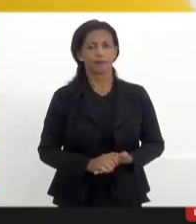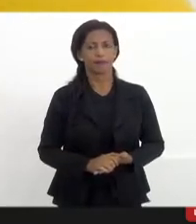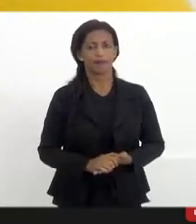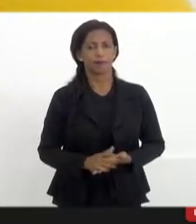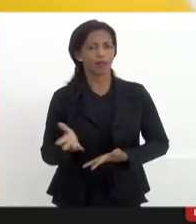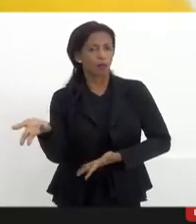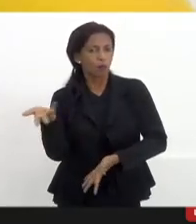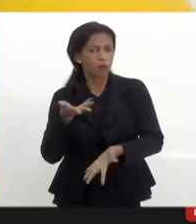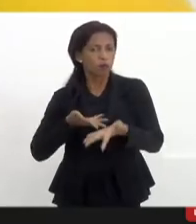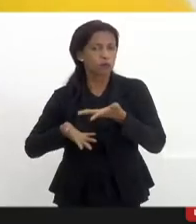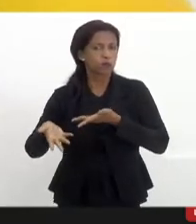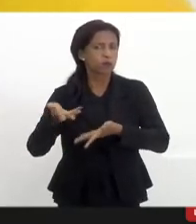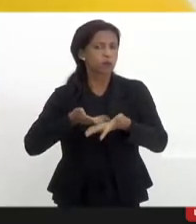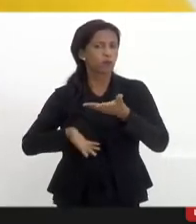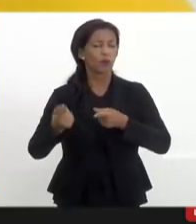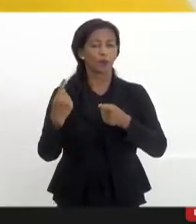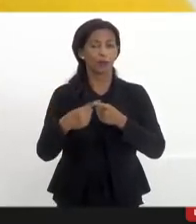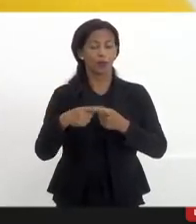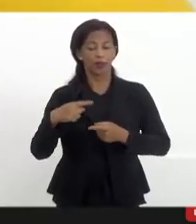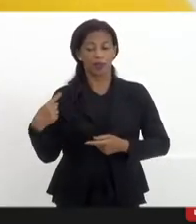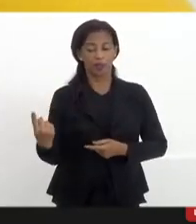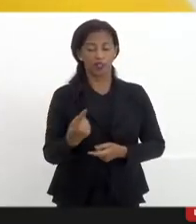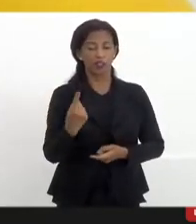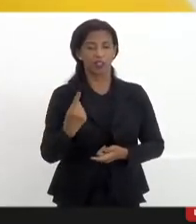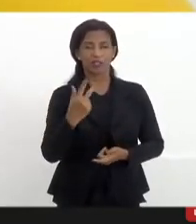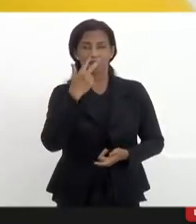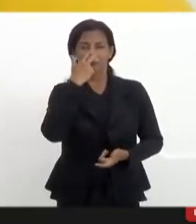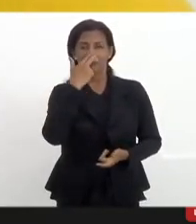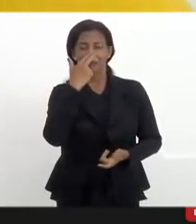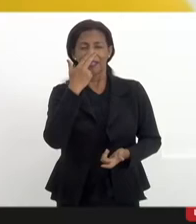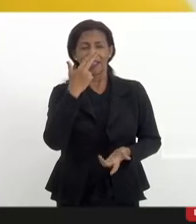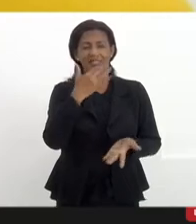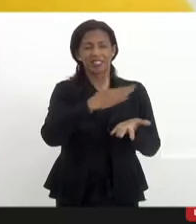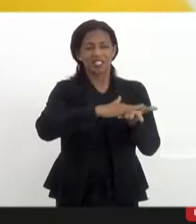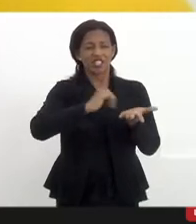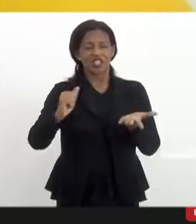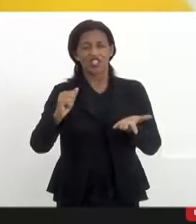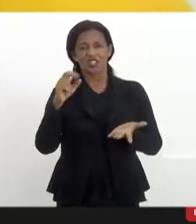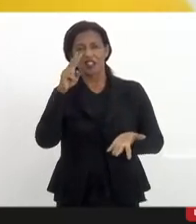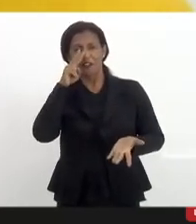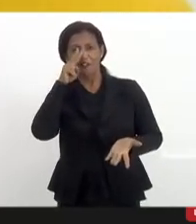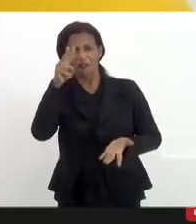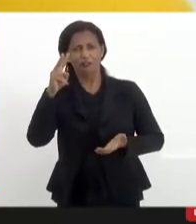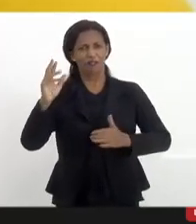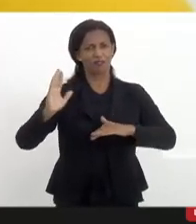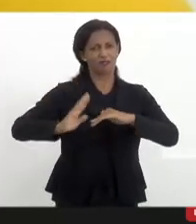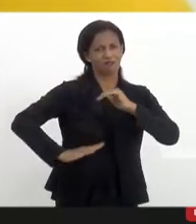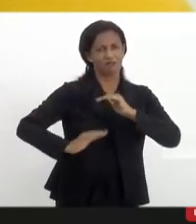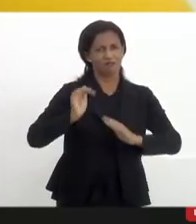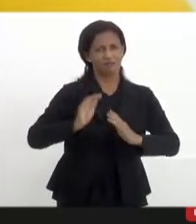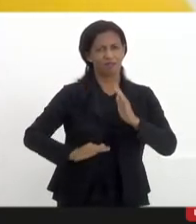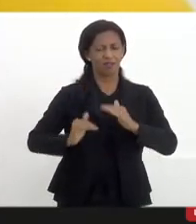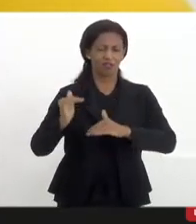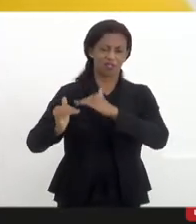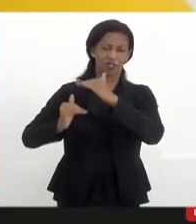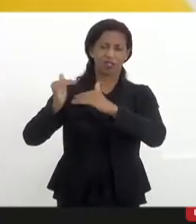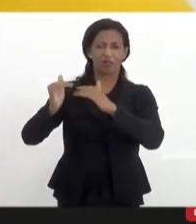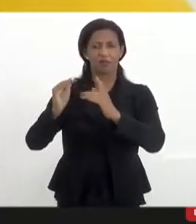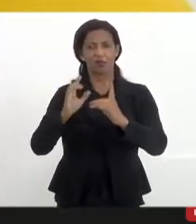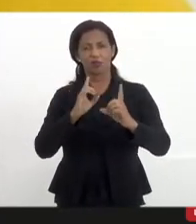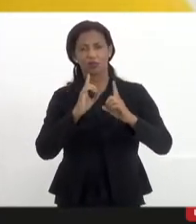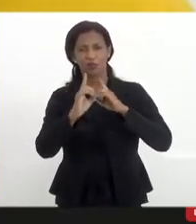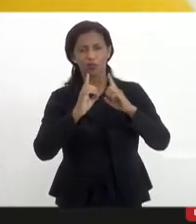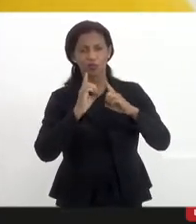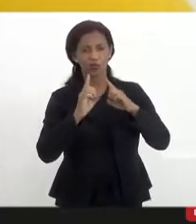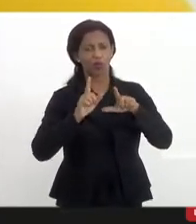consolidação, porque a gente acaba tirando o fôlego desses veículos, tirando capacidade de crescimento, de diálogo,